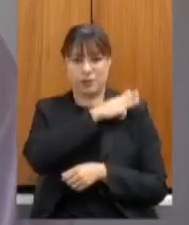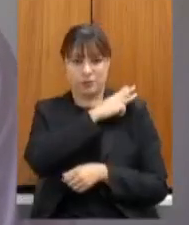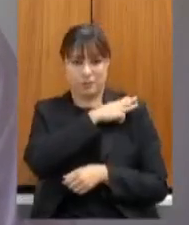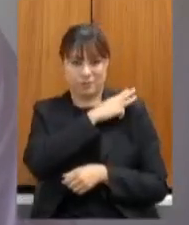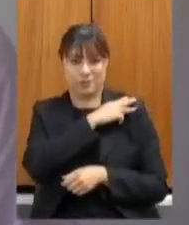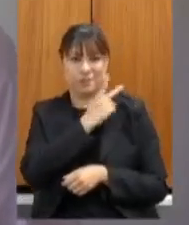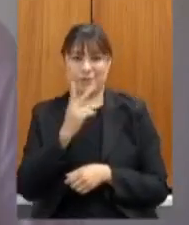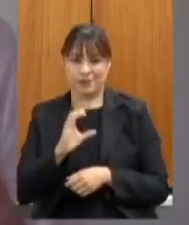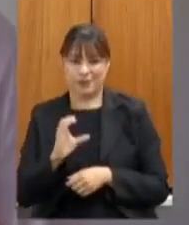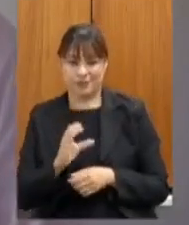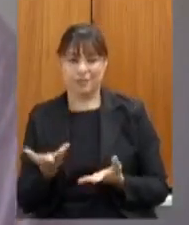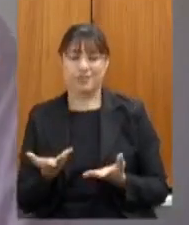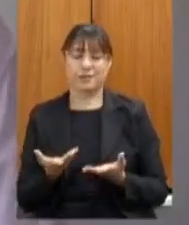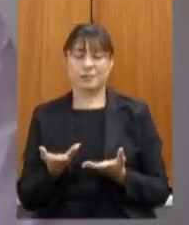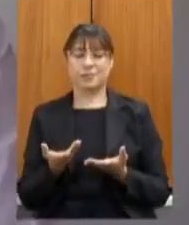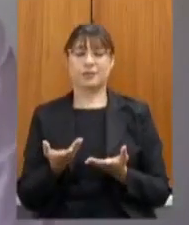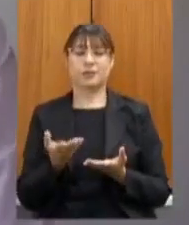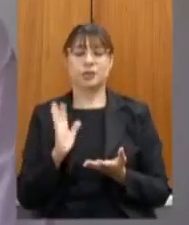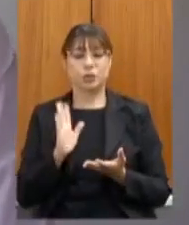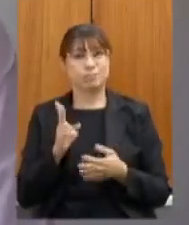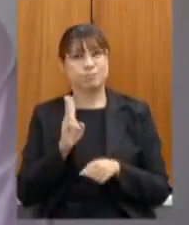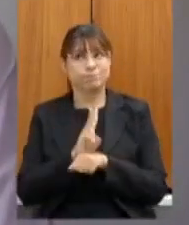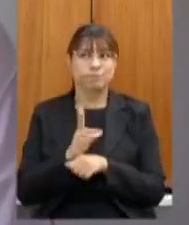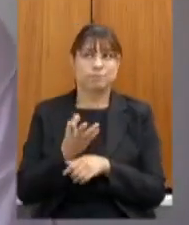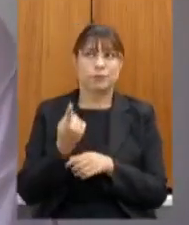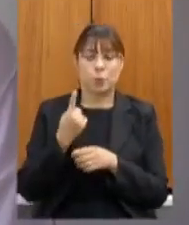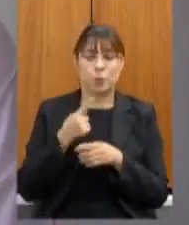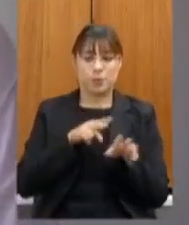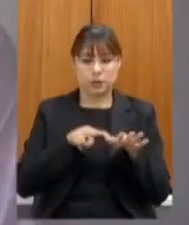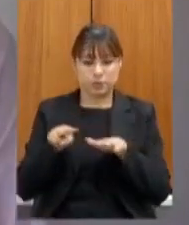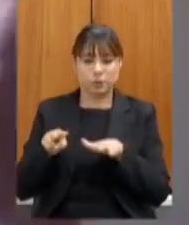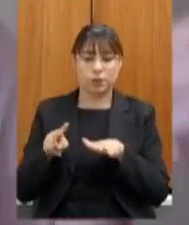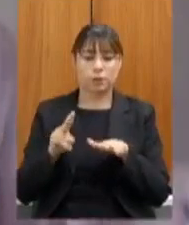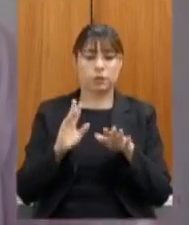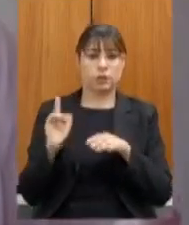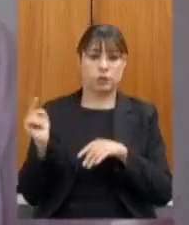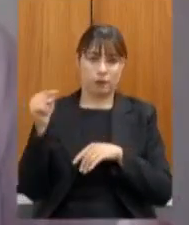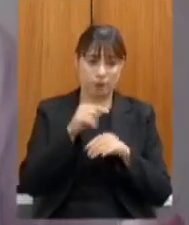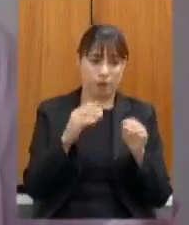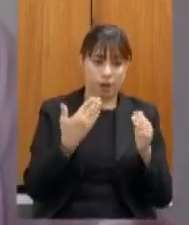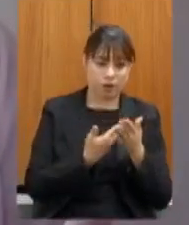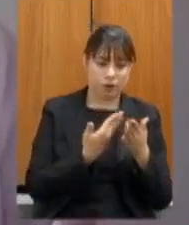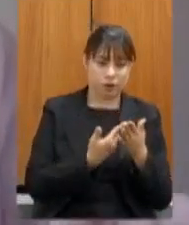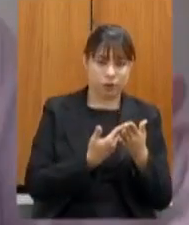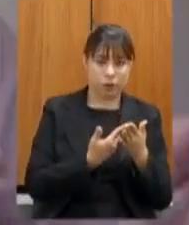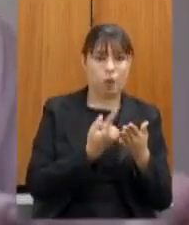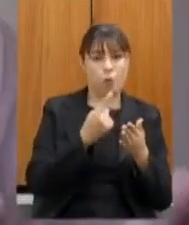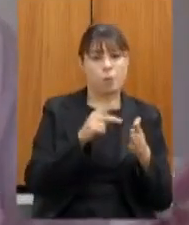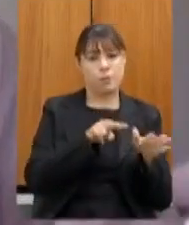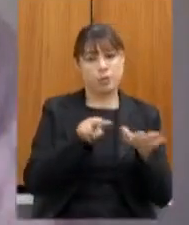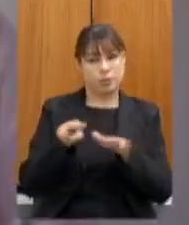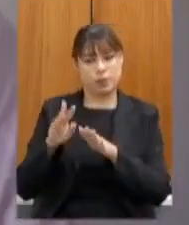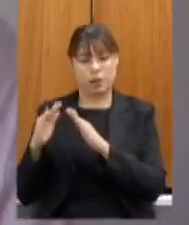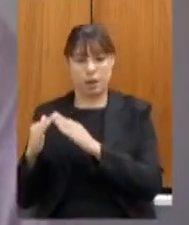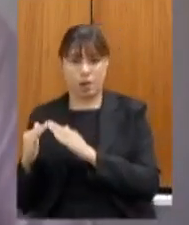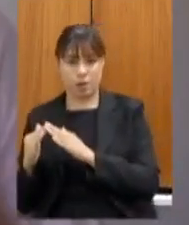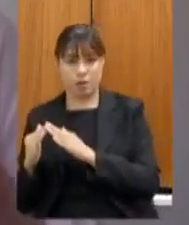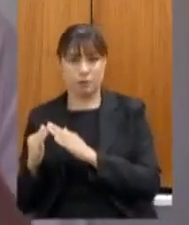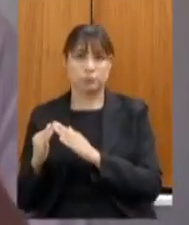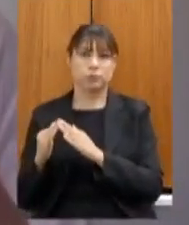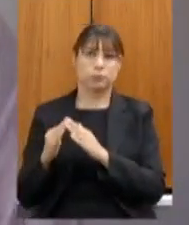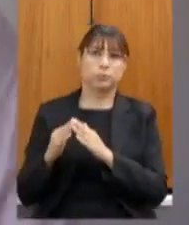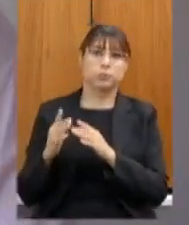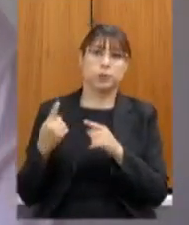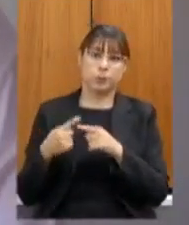do ensino médio já se previa uma semana na escola e a outra semana fora justamente por dois